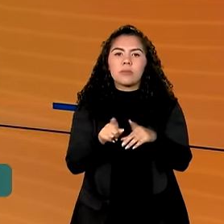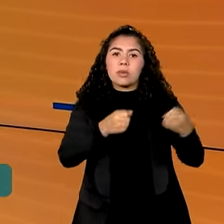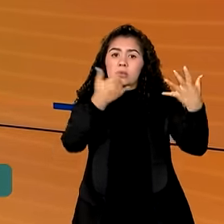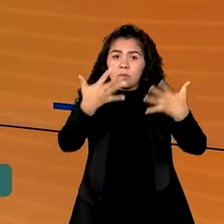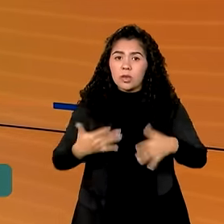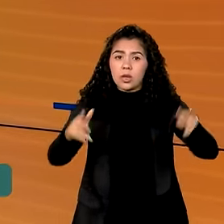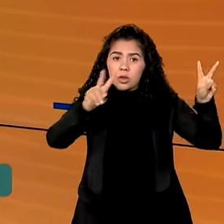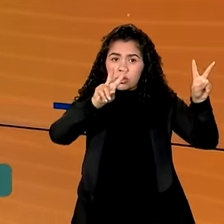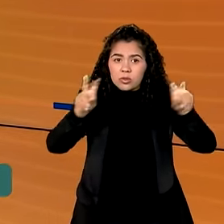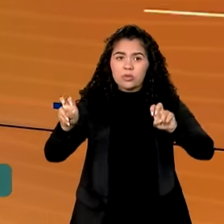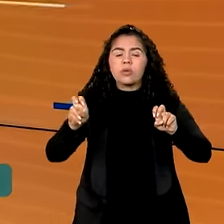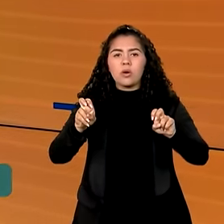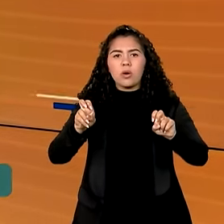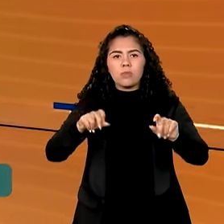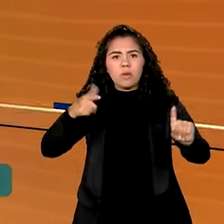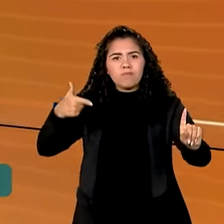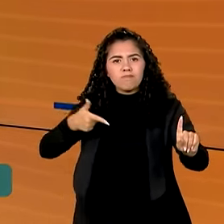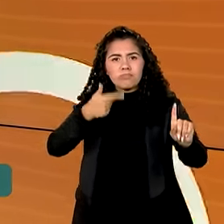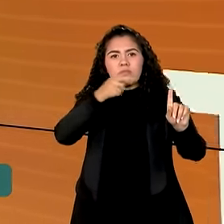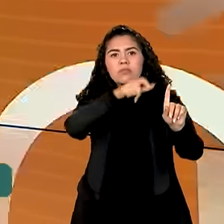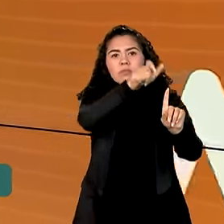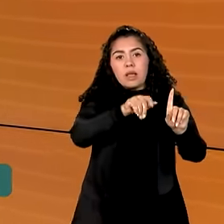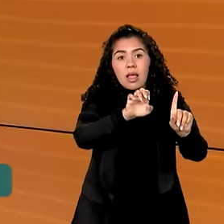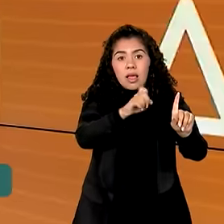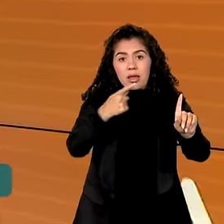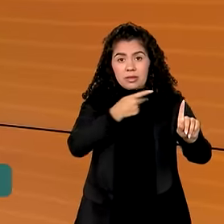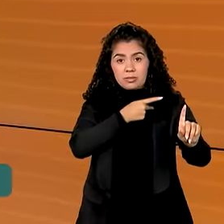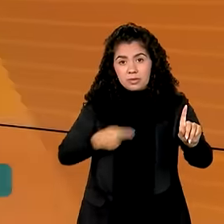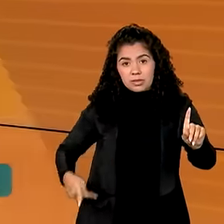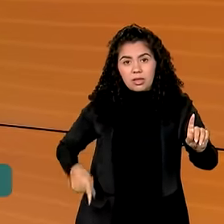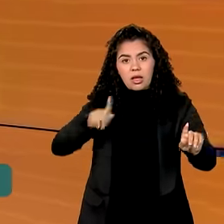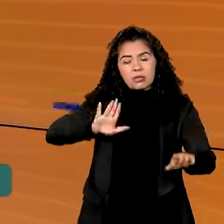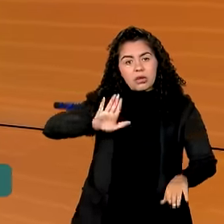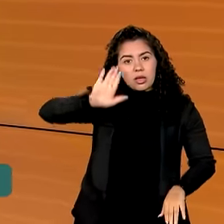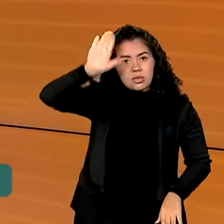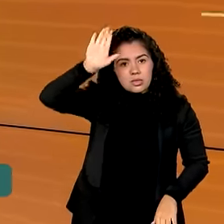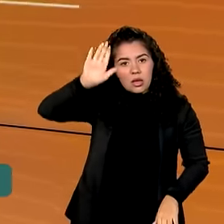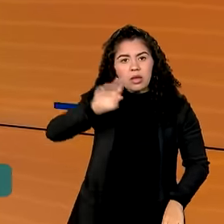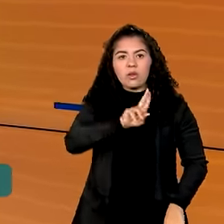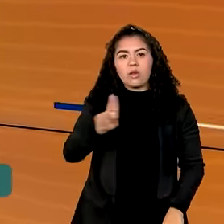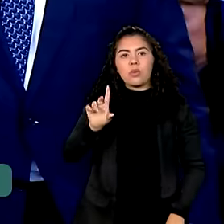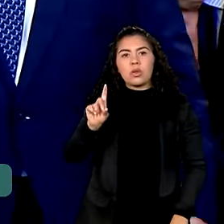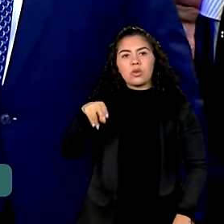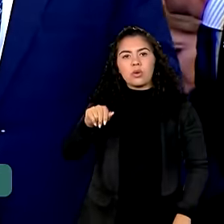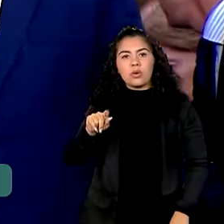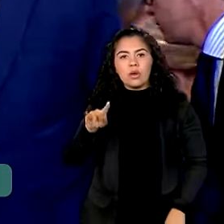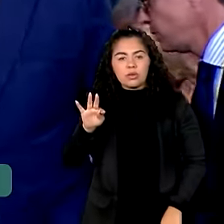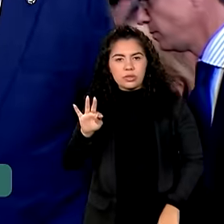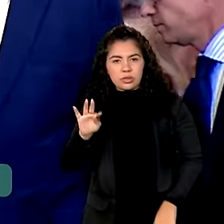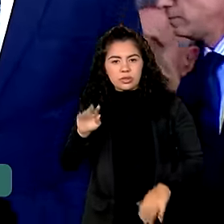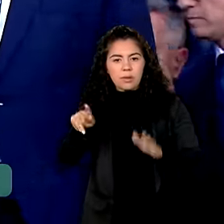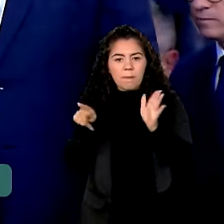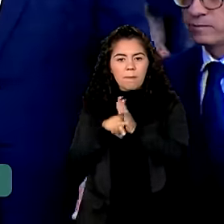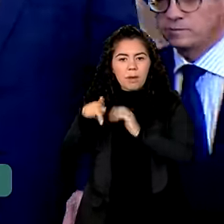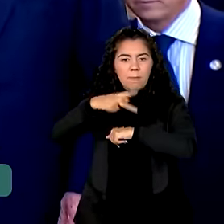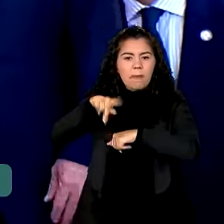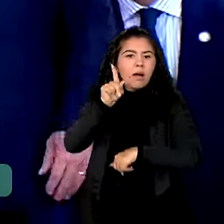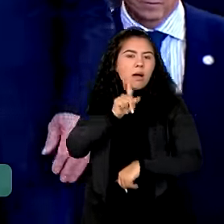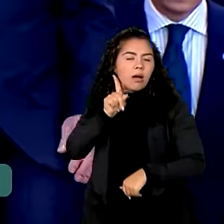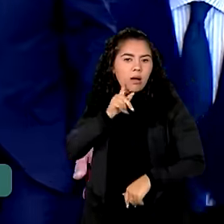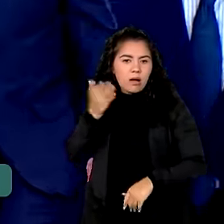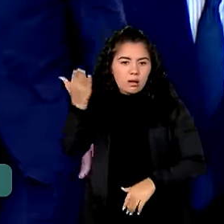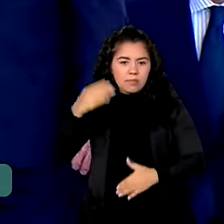atentado ao ex-presidente e agora candidato à presidência dos Estados Unidos, Donald Trump. No Itamaraty,